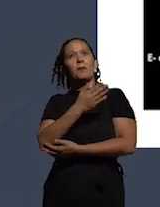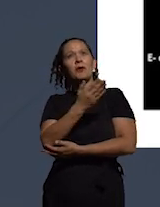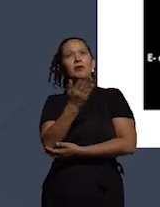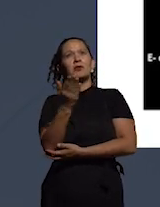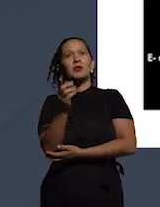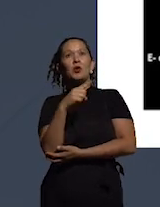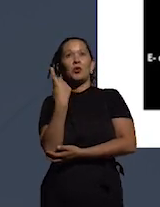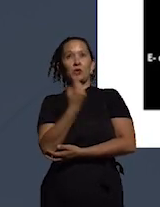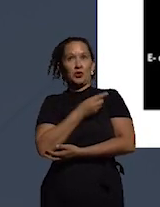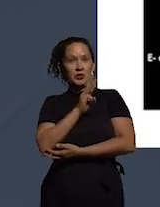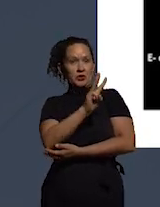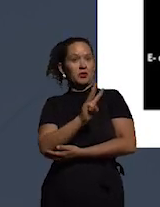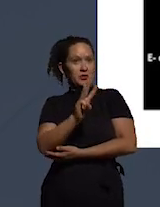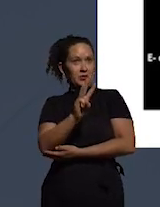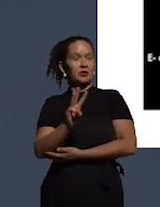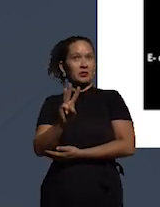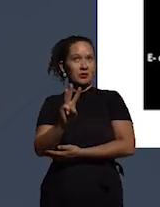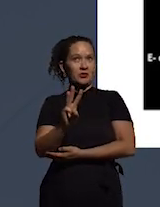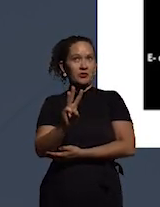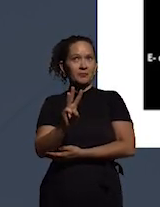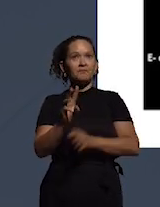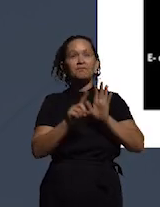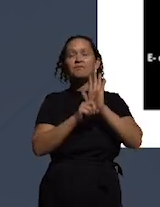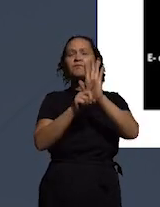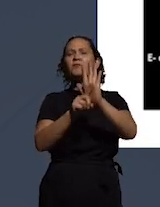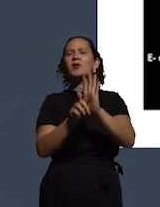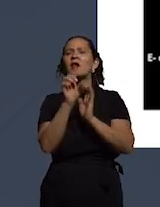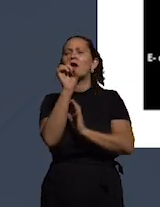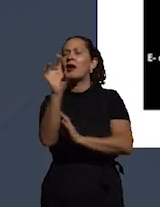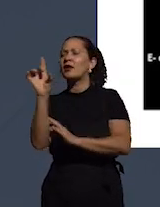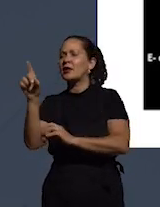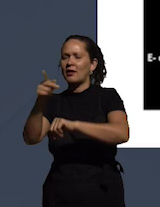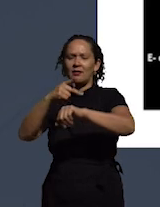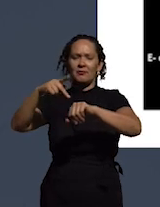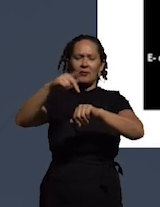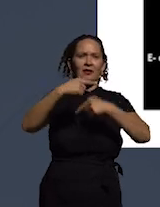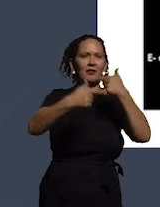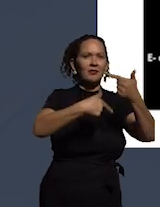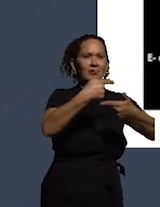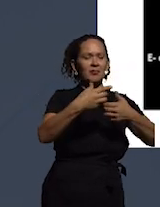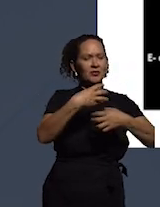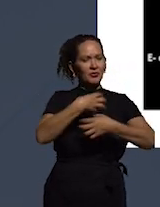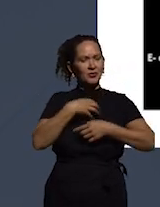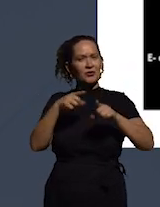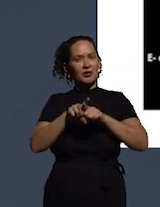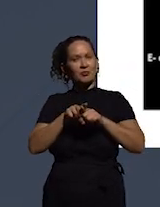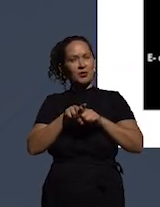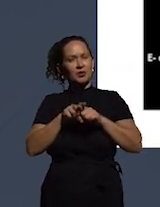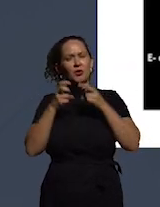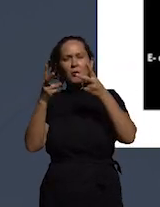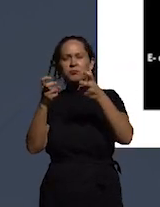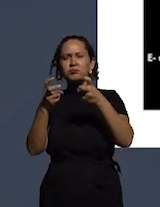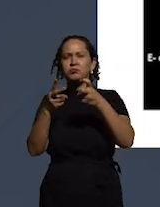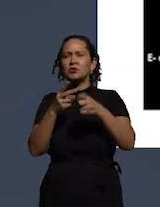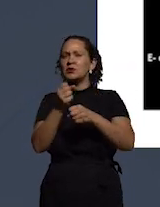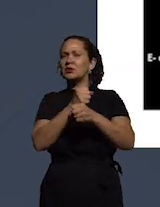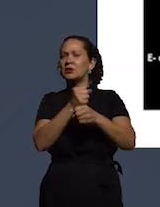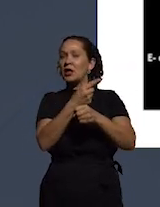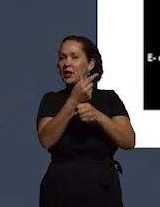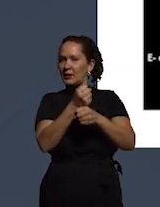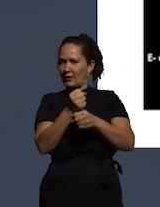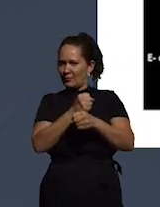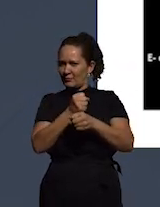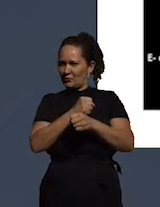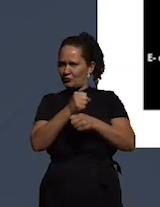nosso website e que nós mostramos o que cada país está fazendo e como observando os últimos 10 anos e a demanda